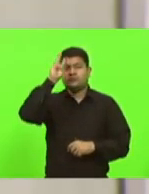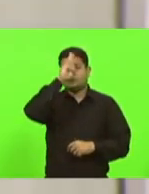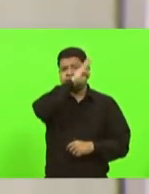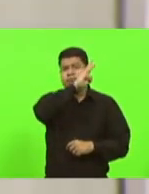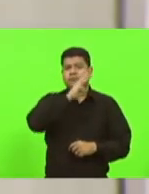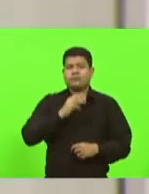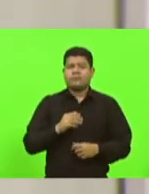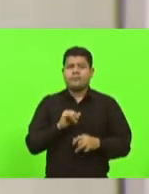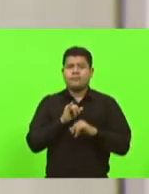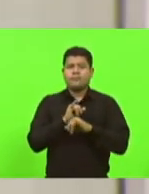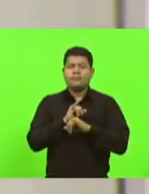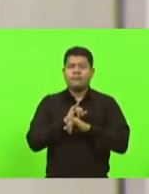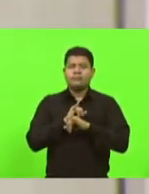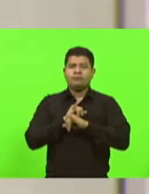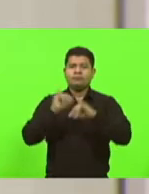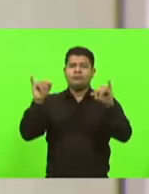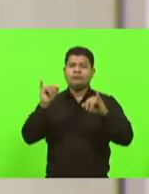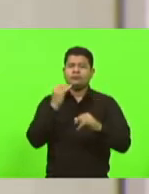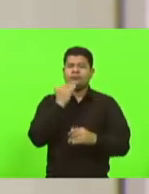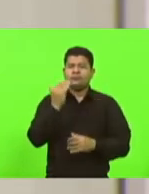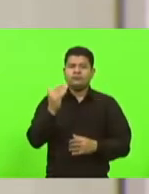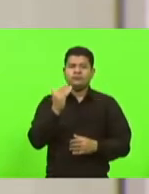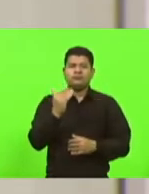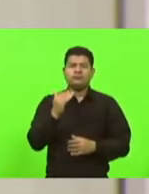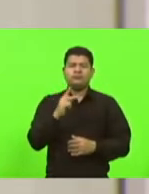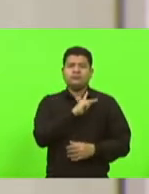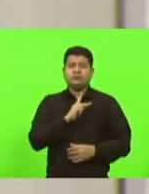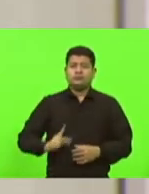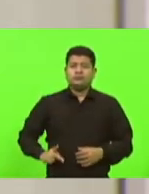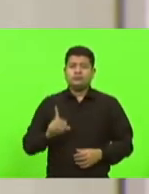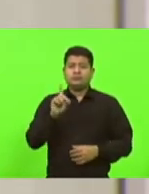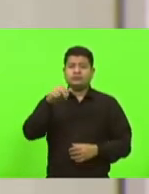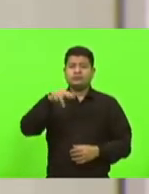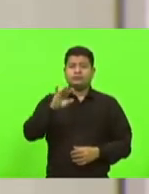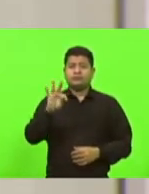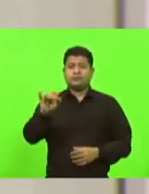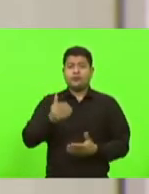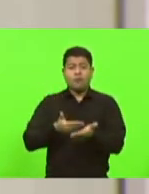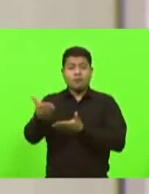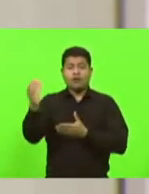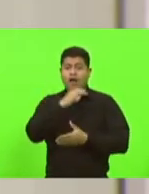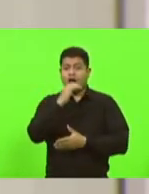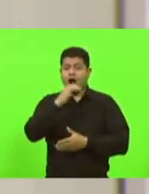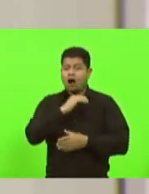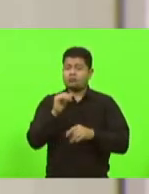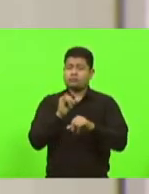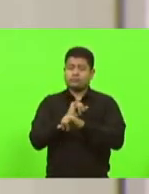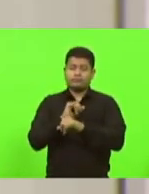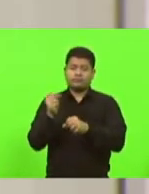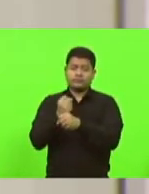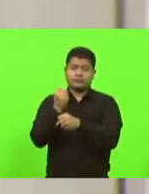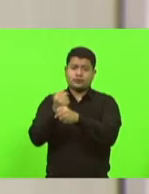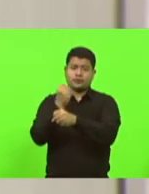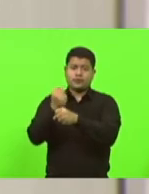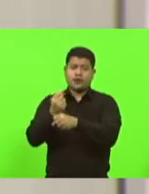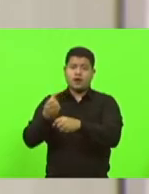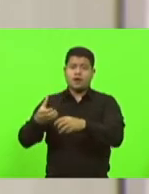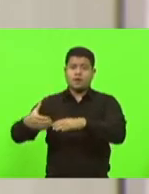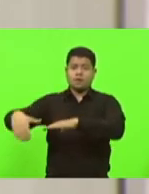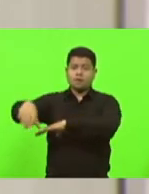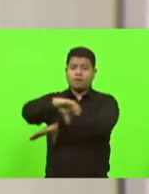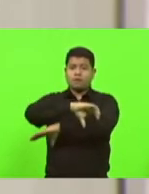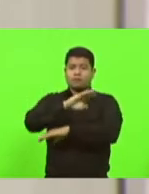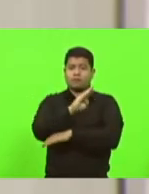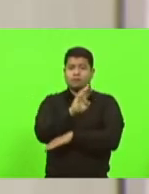manifestando o apelo ao presidente do DENITO pelo início imediato das obras no entroncamento da rodovia